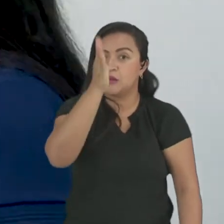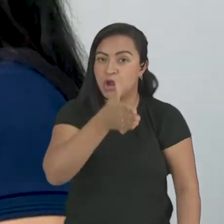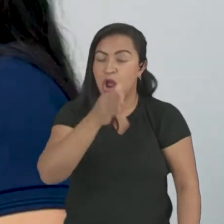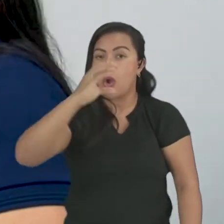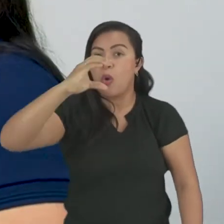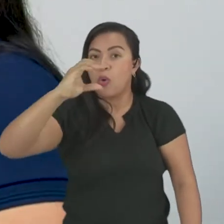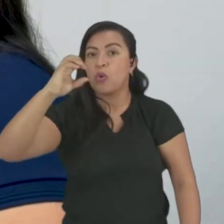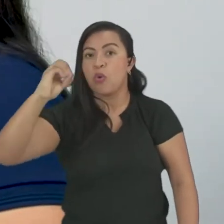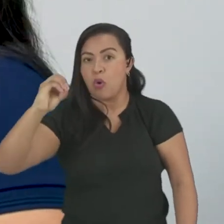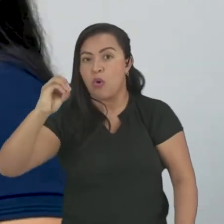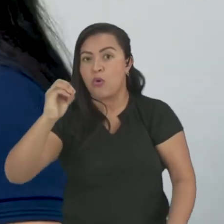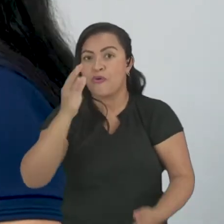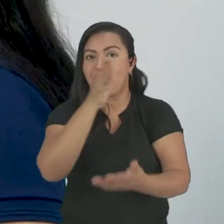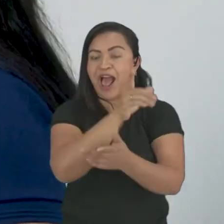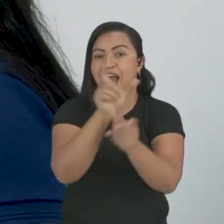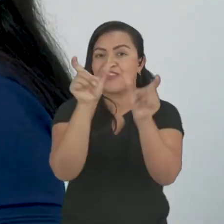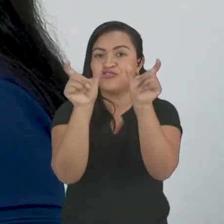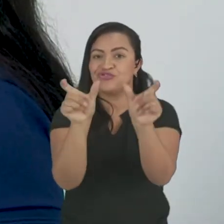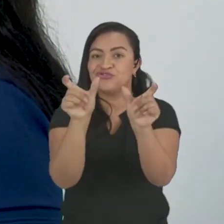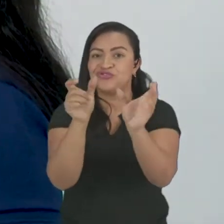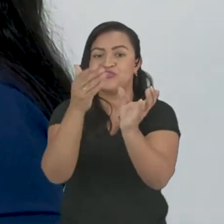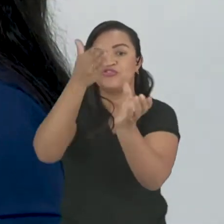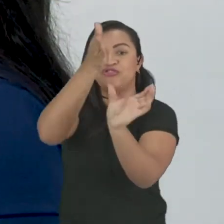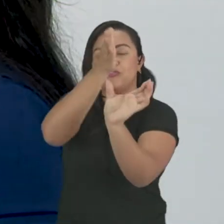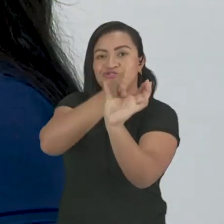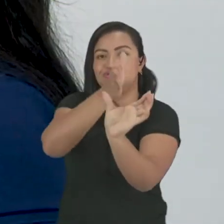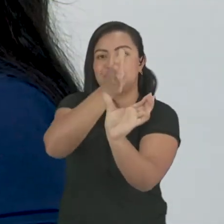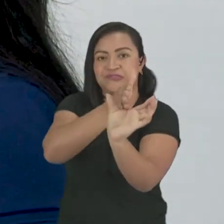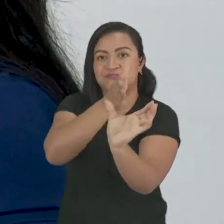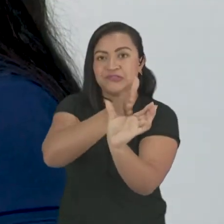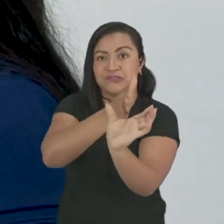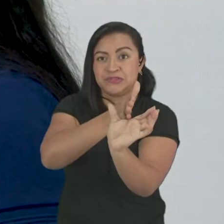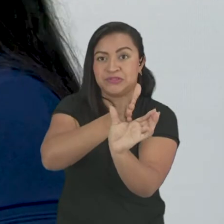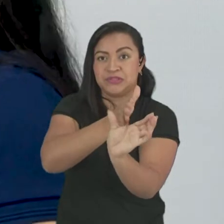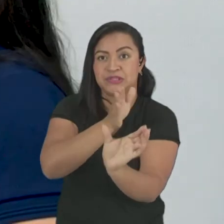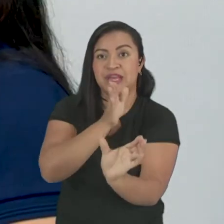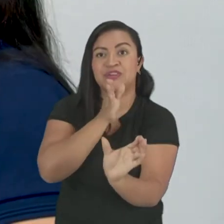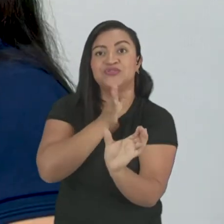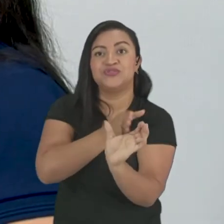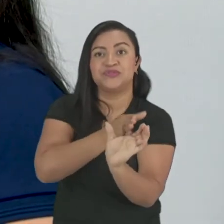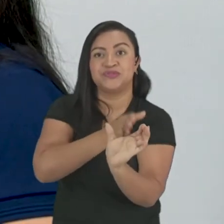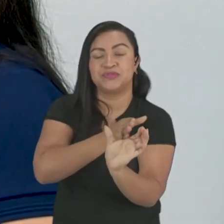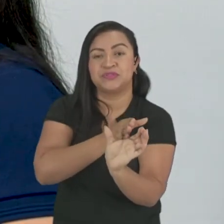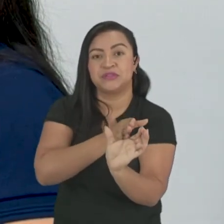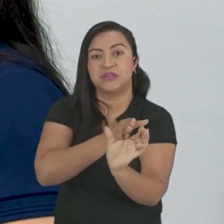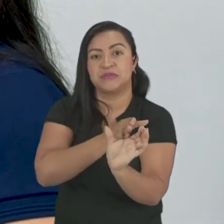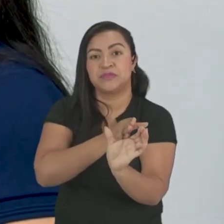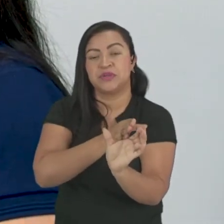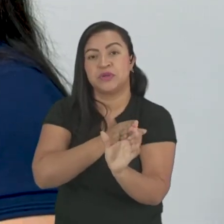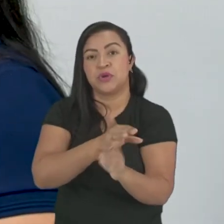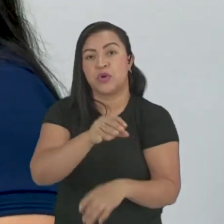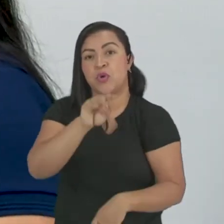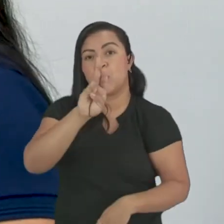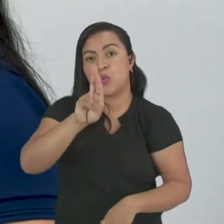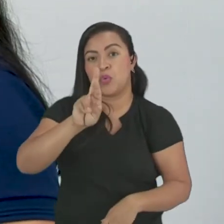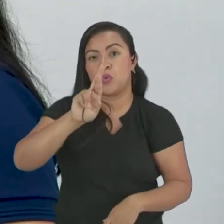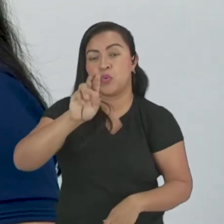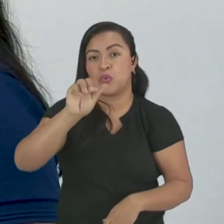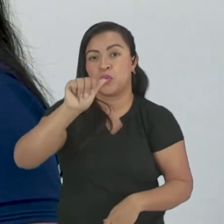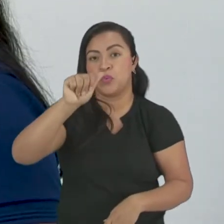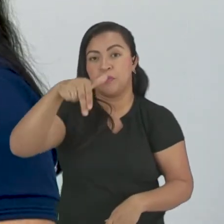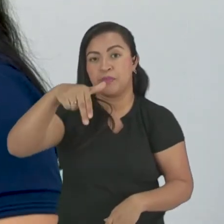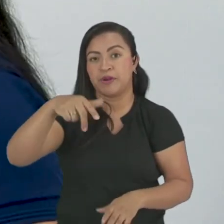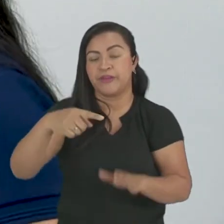pra mim a divisão silábica. Olha só a informação importante. O branco tá em destaque, por quê? Essa sílula é mais